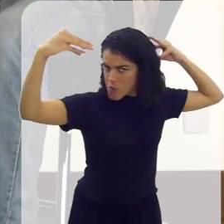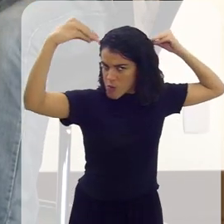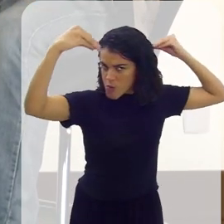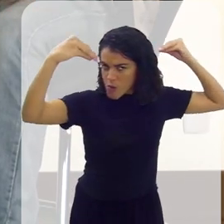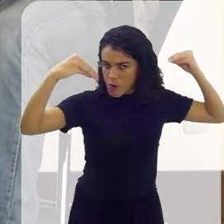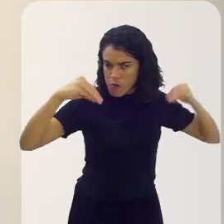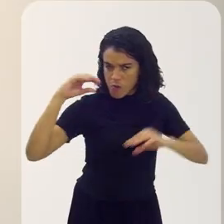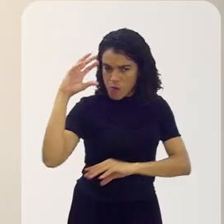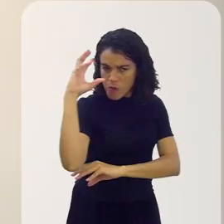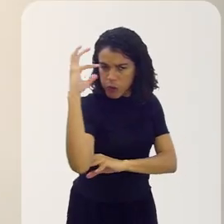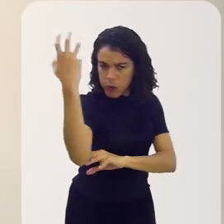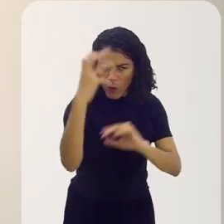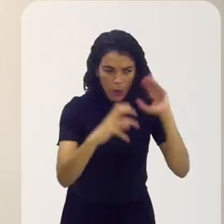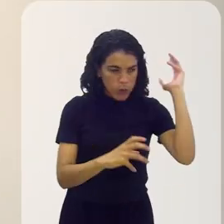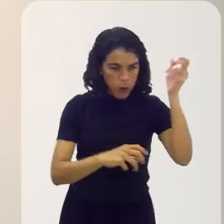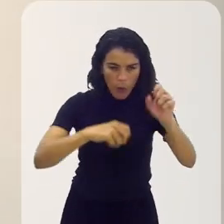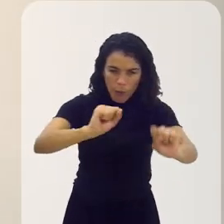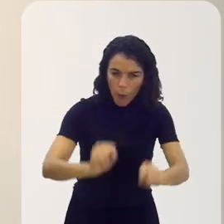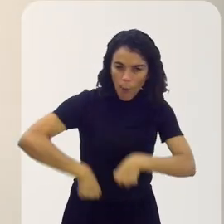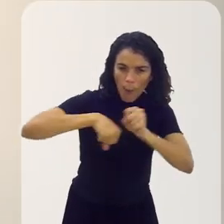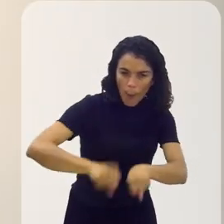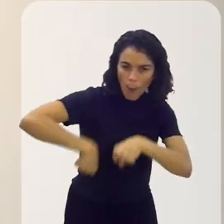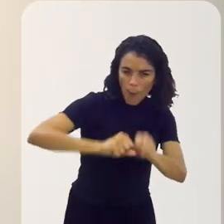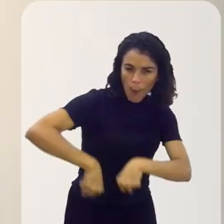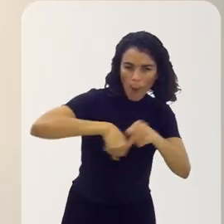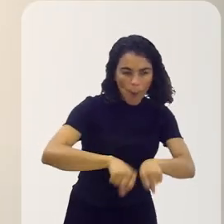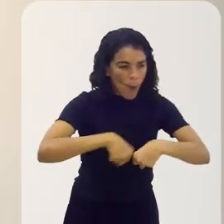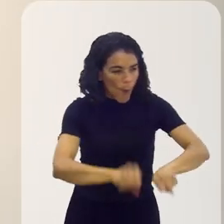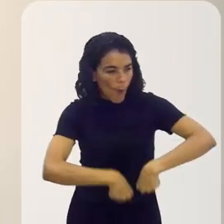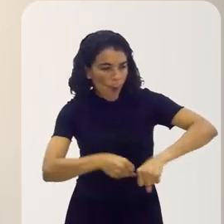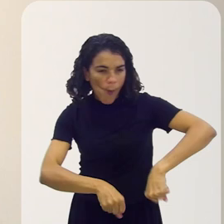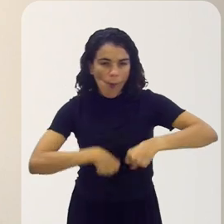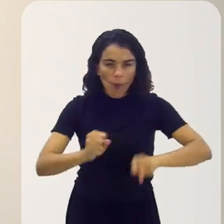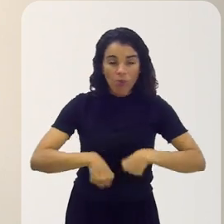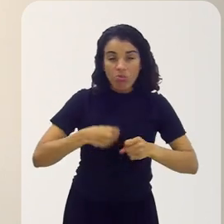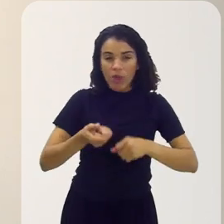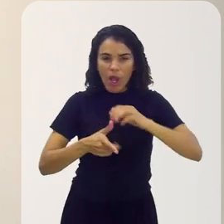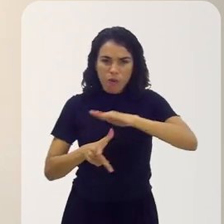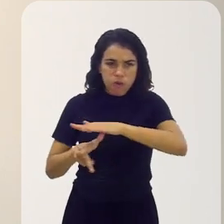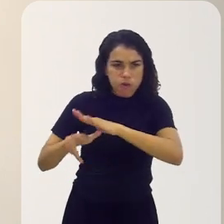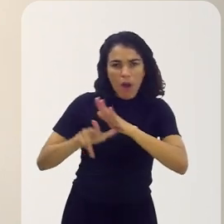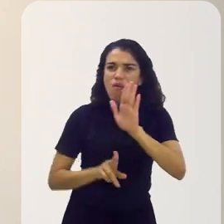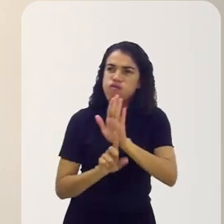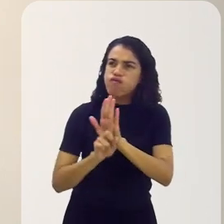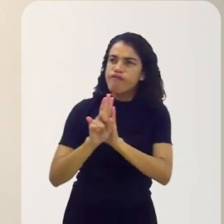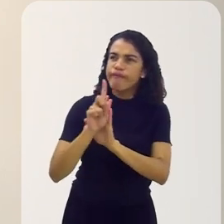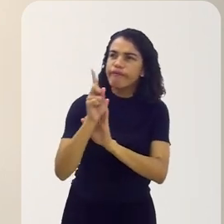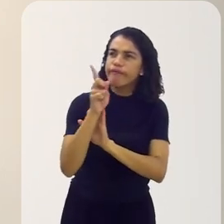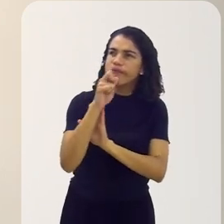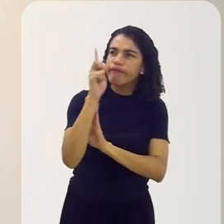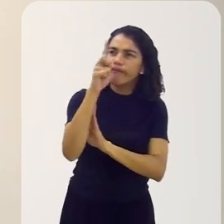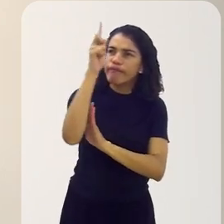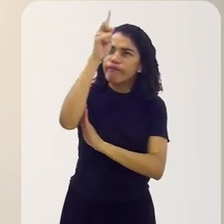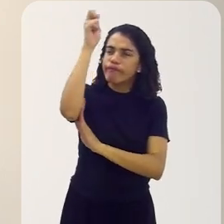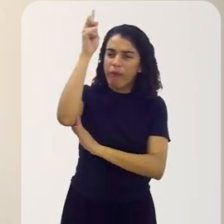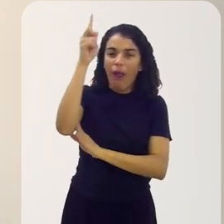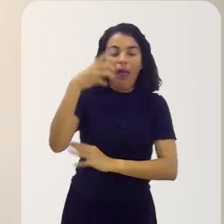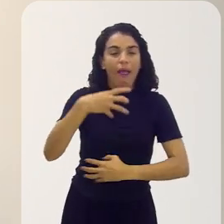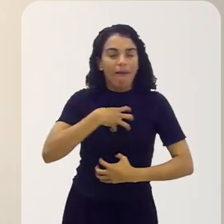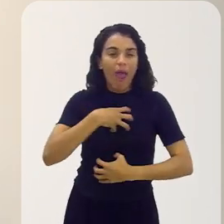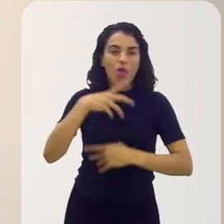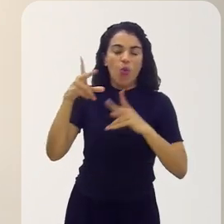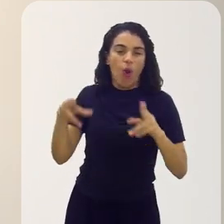floresta, correndo de um perigo. Eu quero que ela se sinta um piloto de uma nave espacial. Eu quero que ela tenha essa experiência.